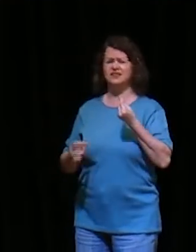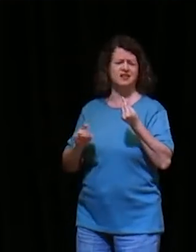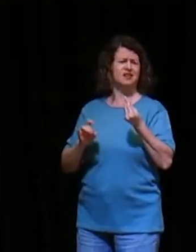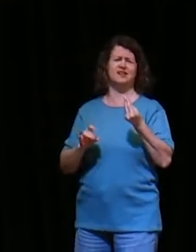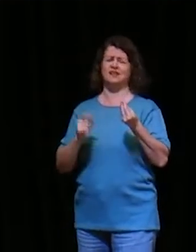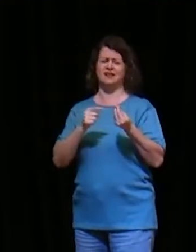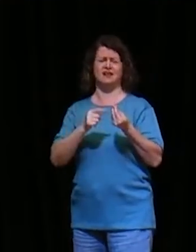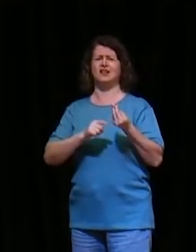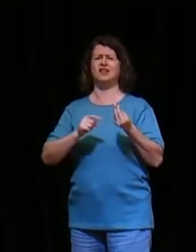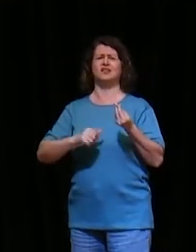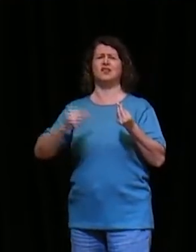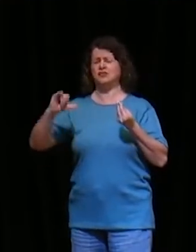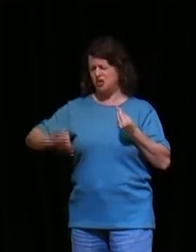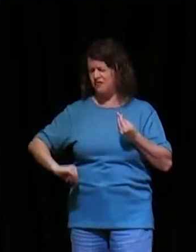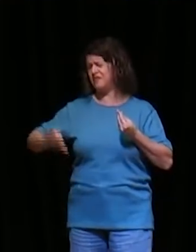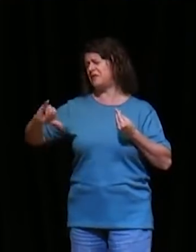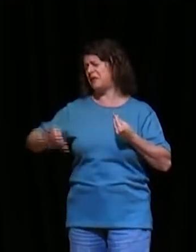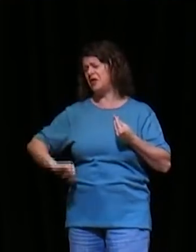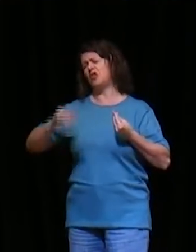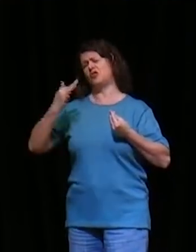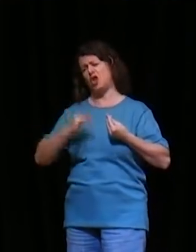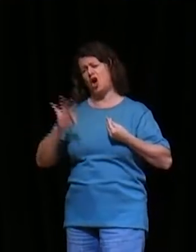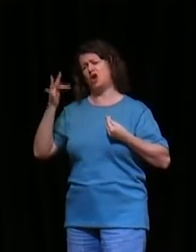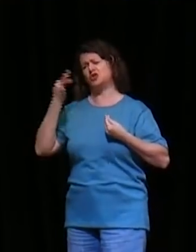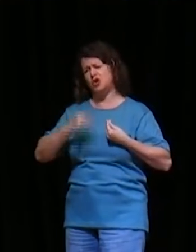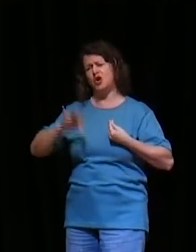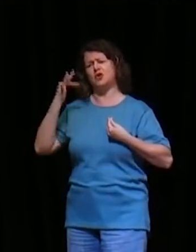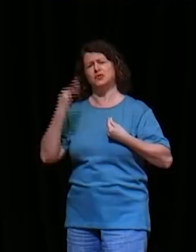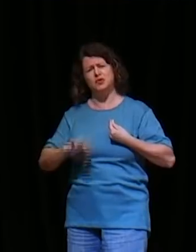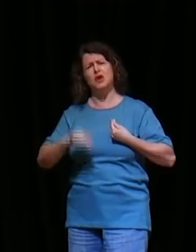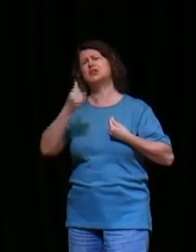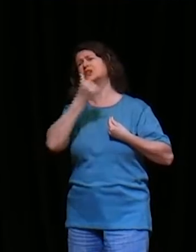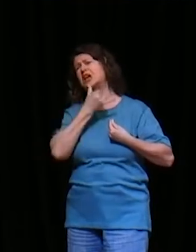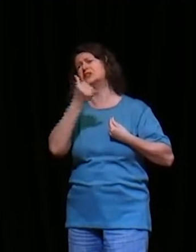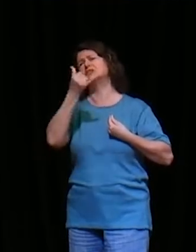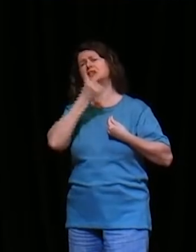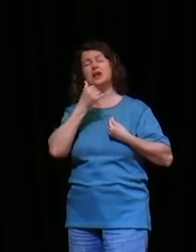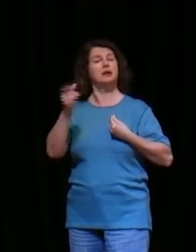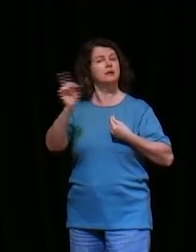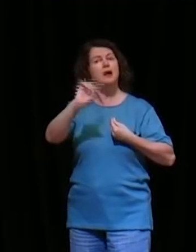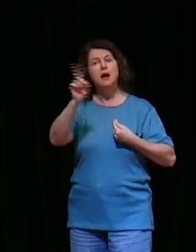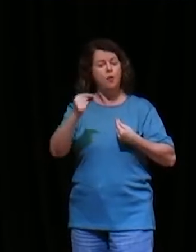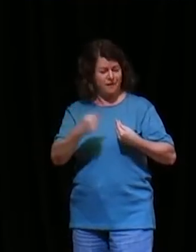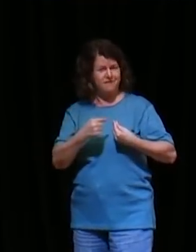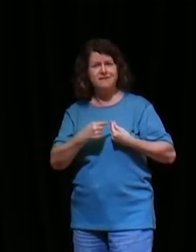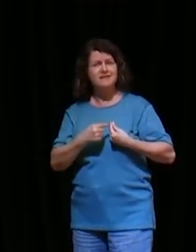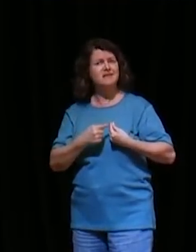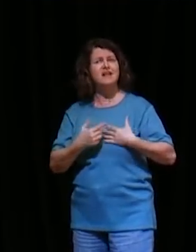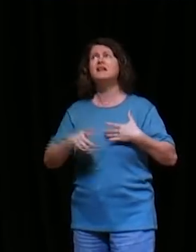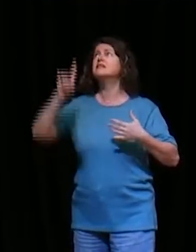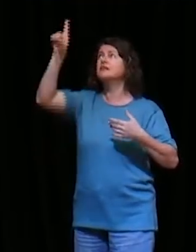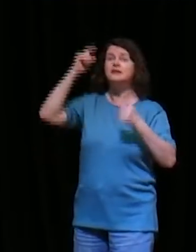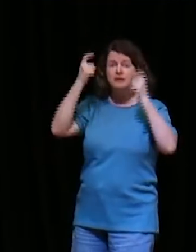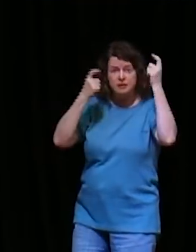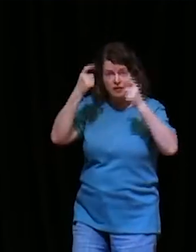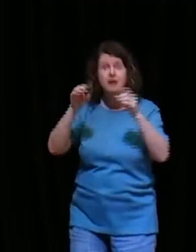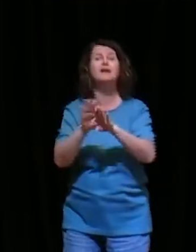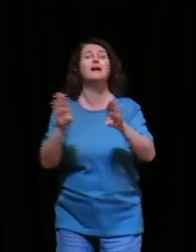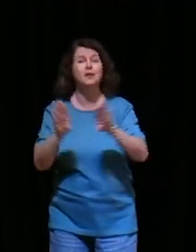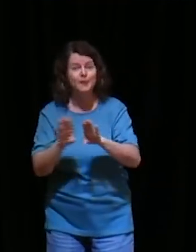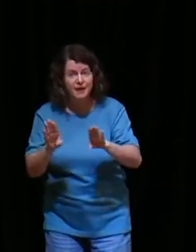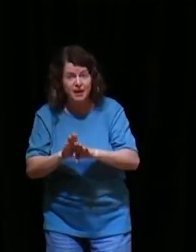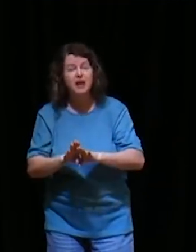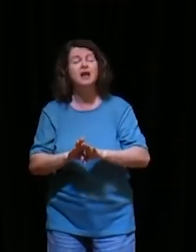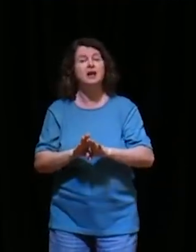sofrimento, sobre sofrimento, dor, sobre dor, e não é, querido, o nosso Deus, é um Deus, que está preocupado, também, com a nossa